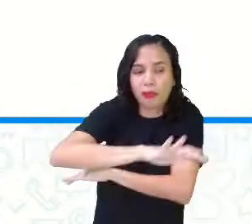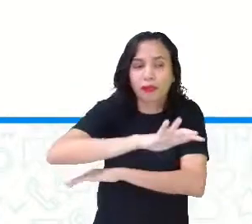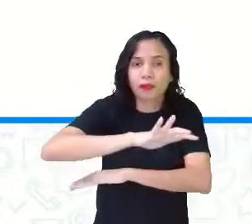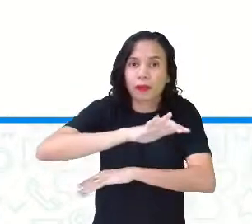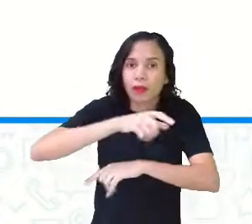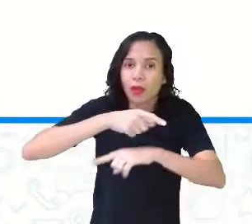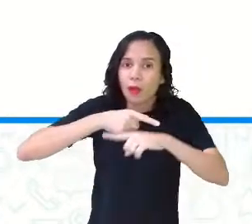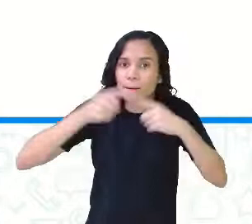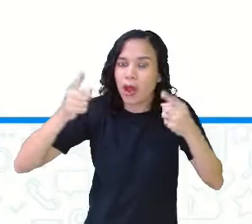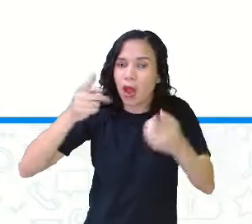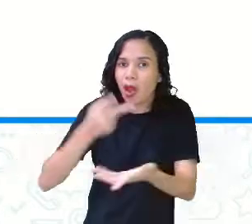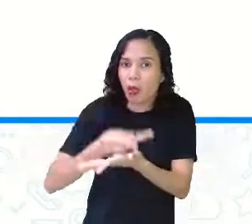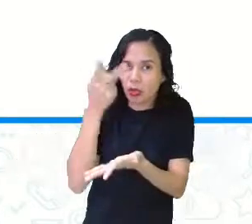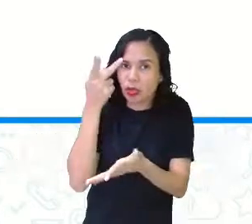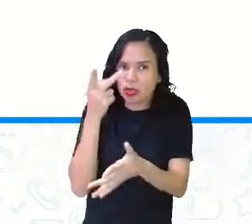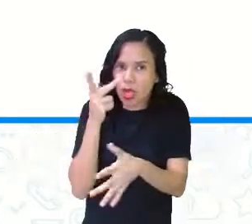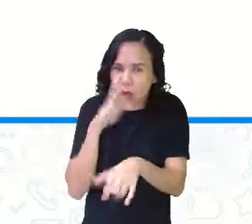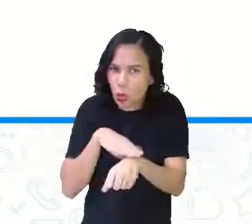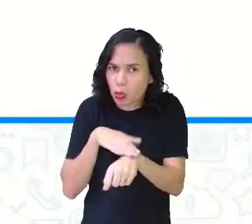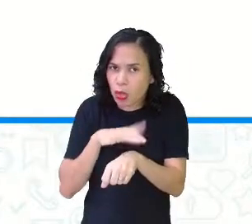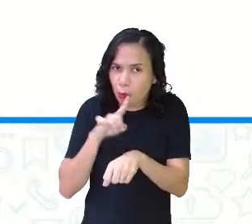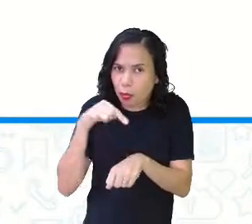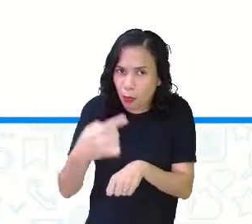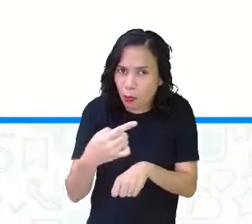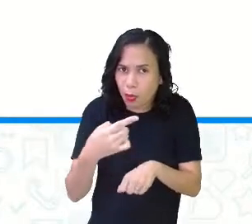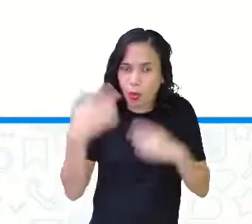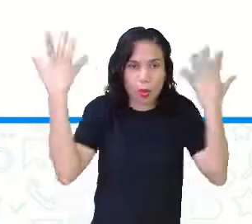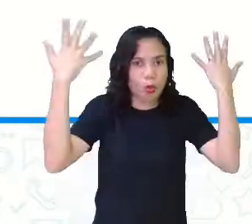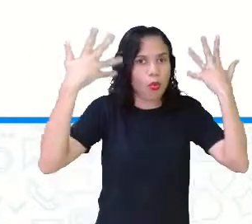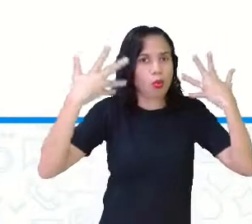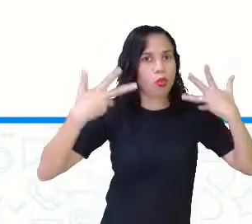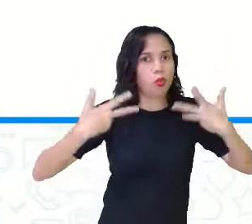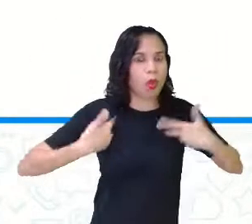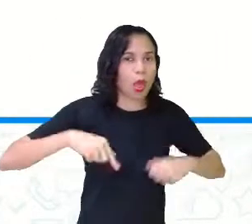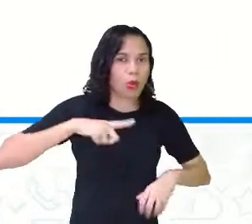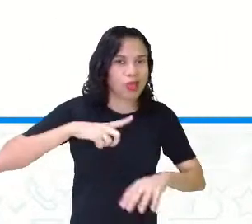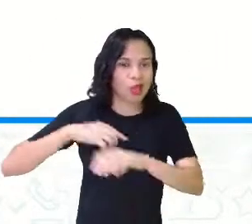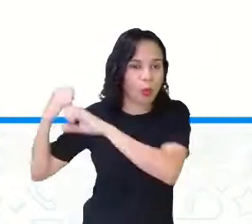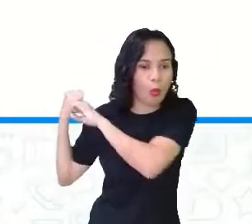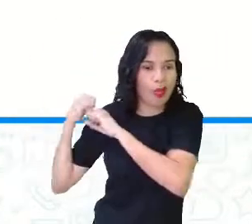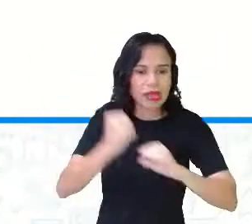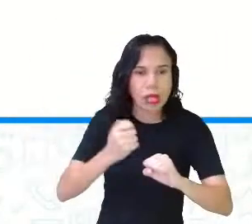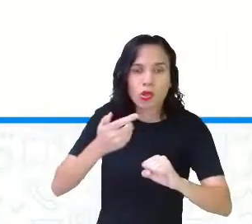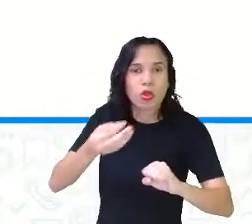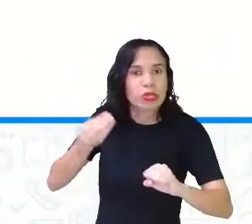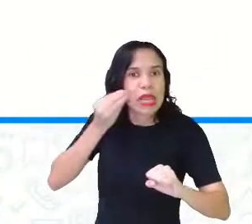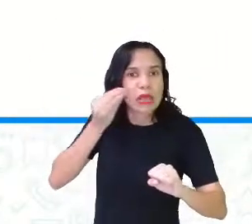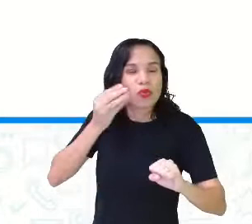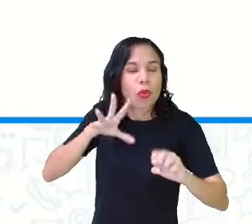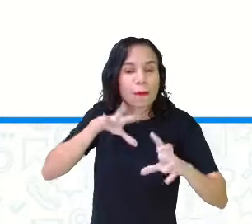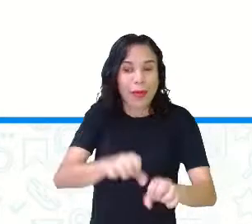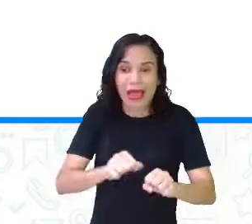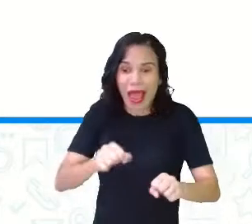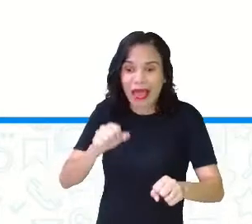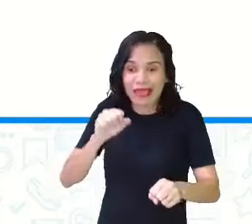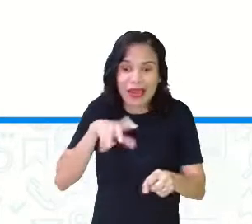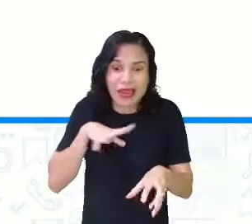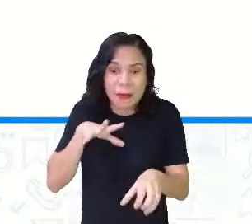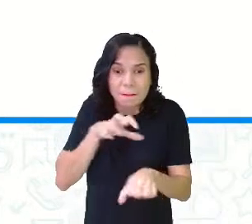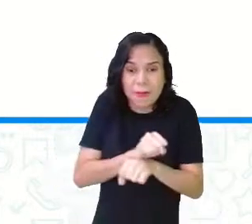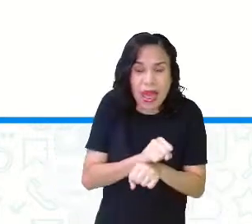pouco tempo depois, o leão caiu numa armadilha colocada por caçadores. Preso ao chão,